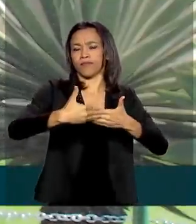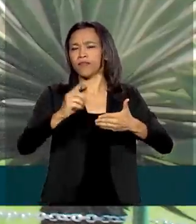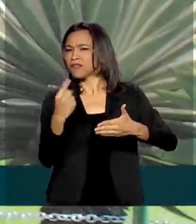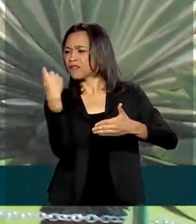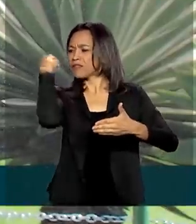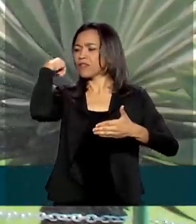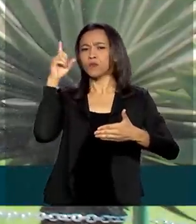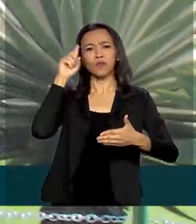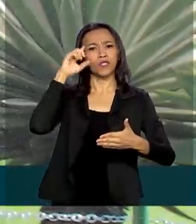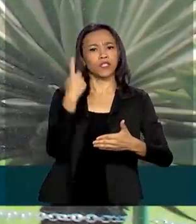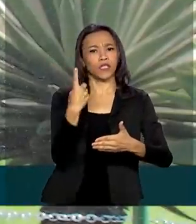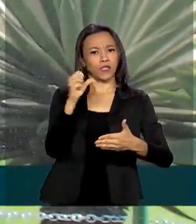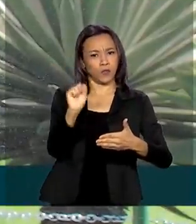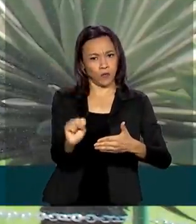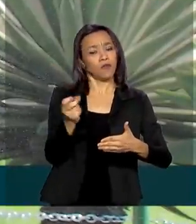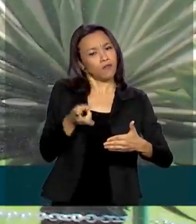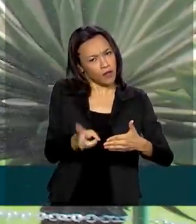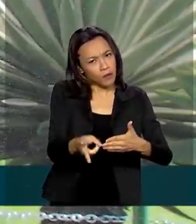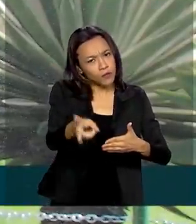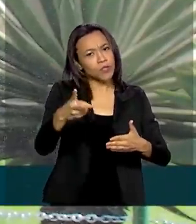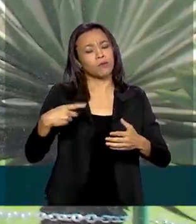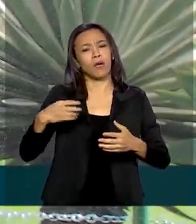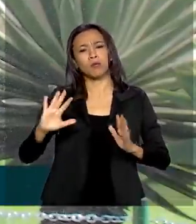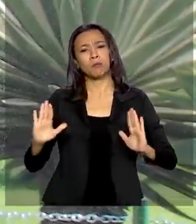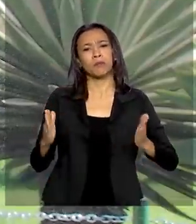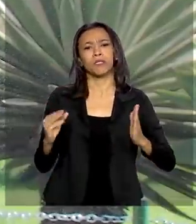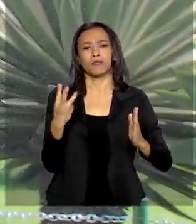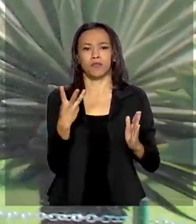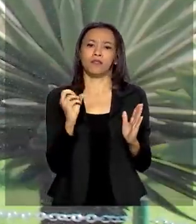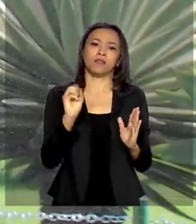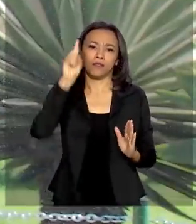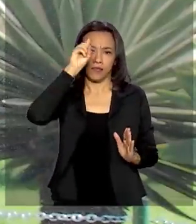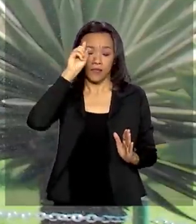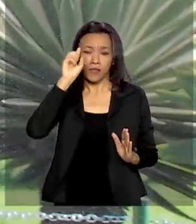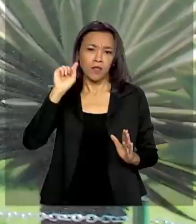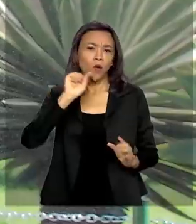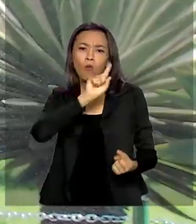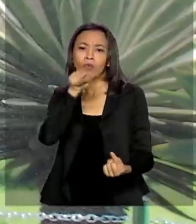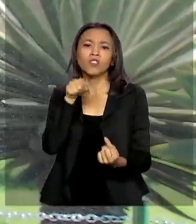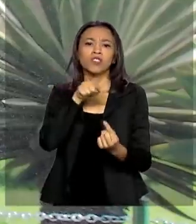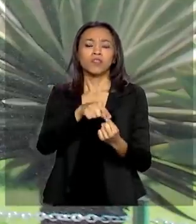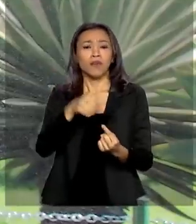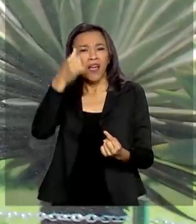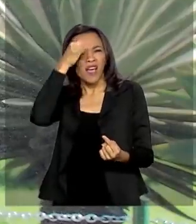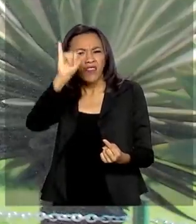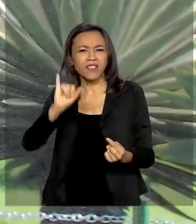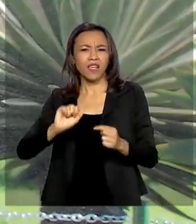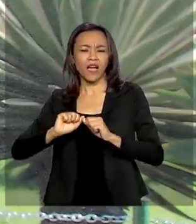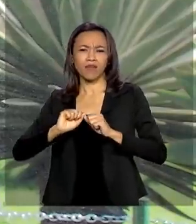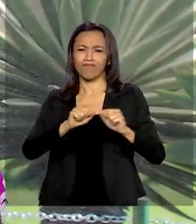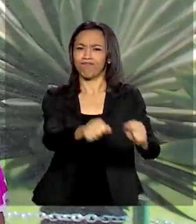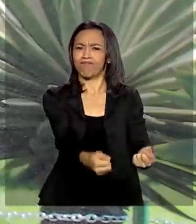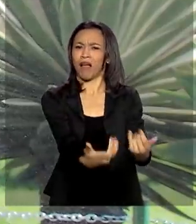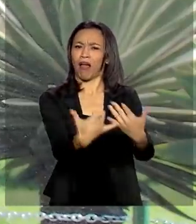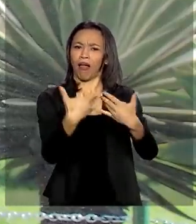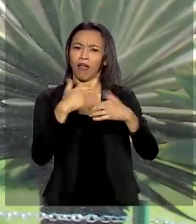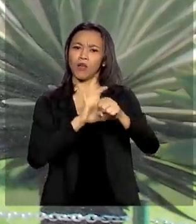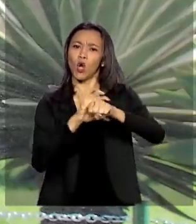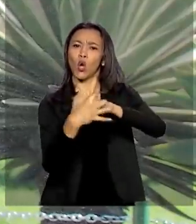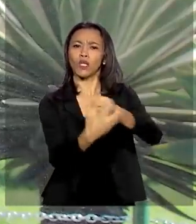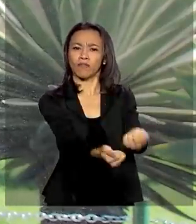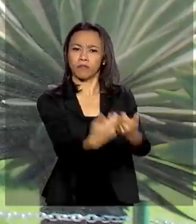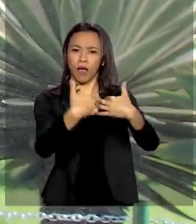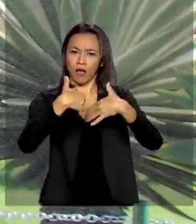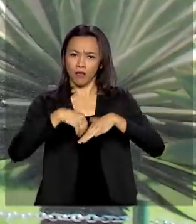dia 18 e deve permanecer assim pelos próximos 30 dias para impedir a disseminação do novo coronavírus e também por conta das